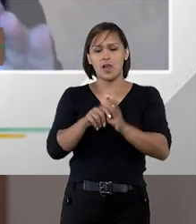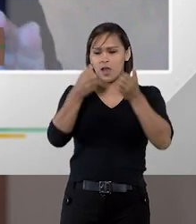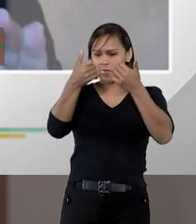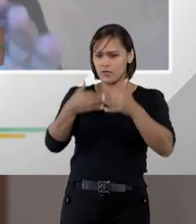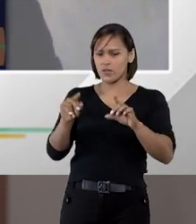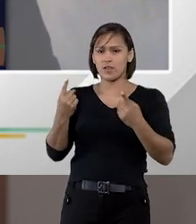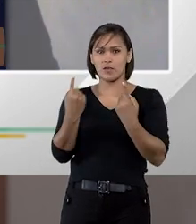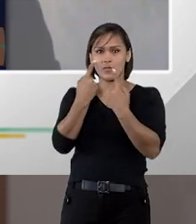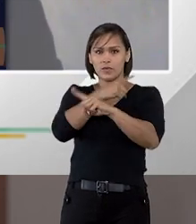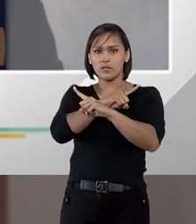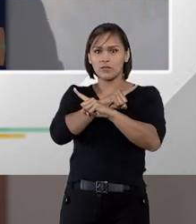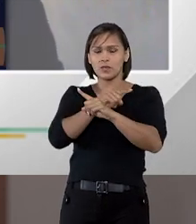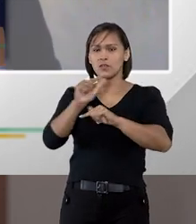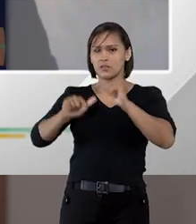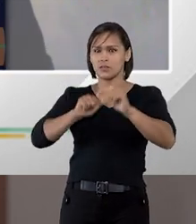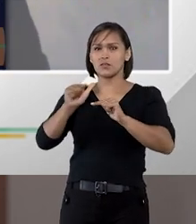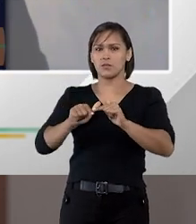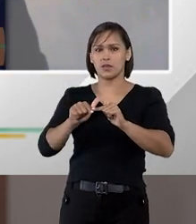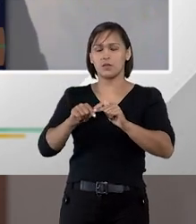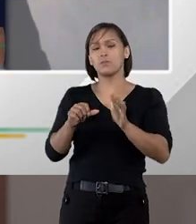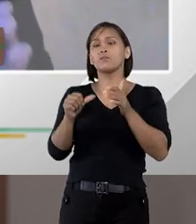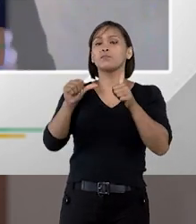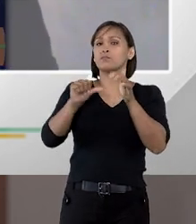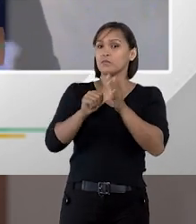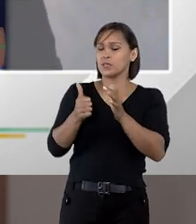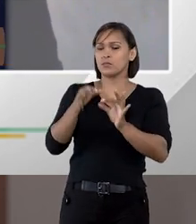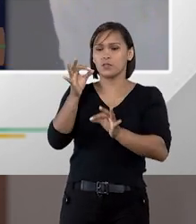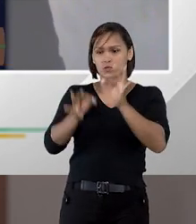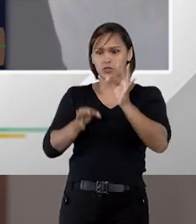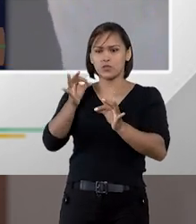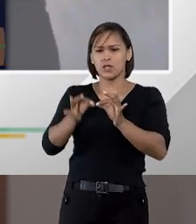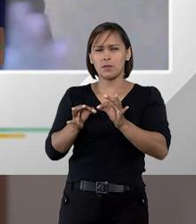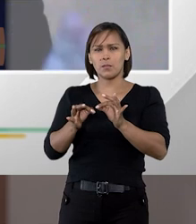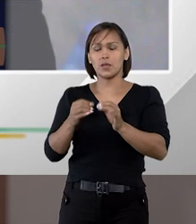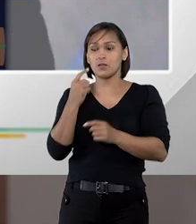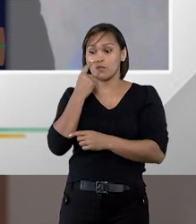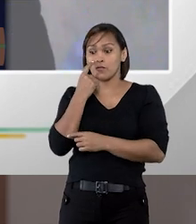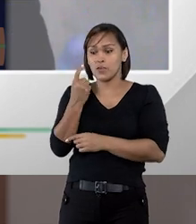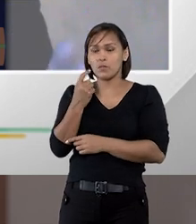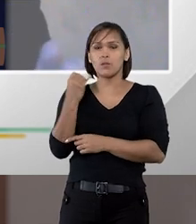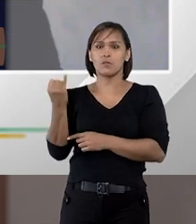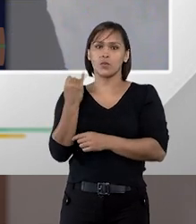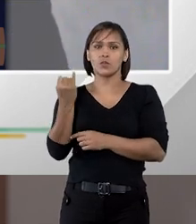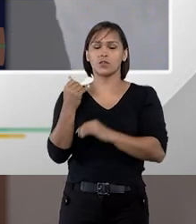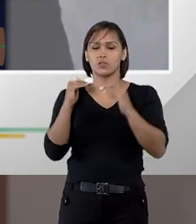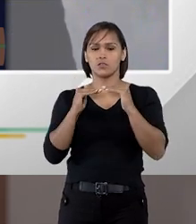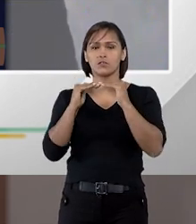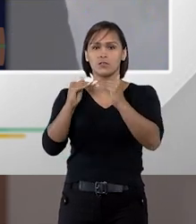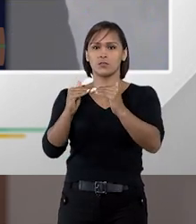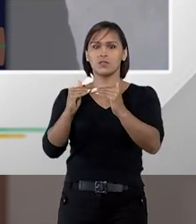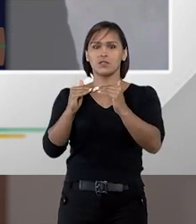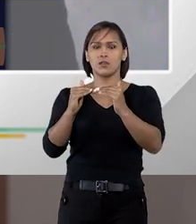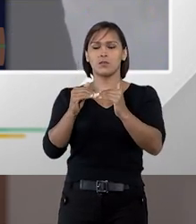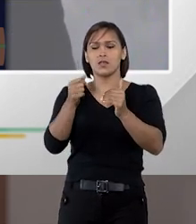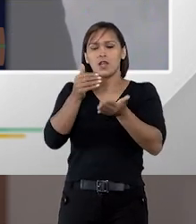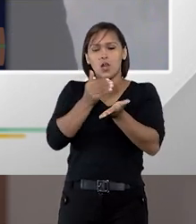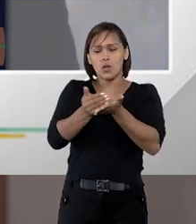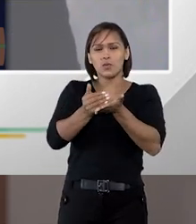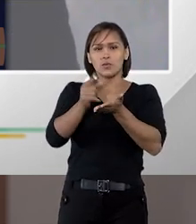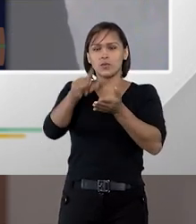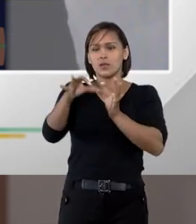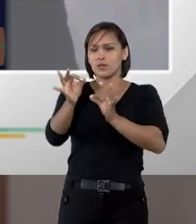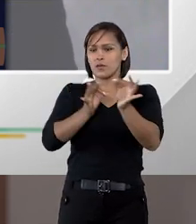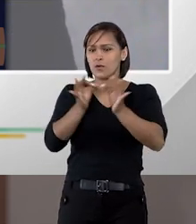do pregão e disse olha vamos inverter esse procedimento primeiro vamos fazer o julgamento vamos ao que interessa vamos estabelecer logo na